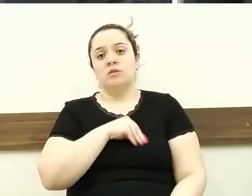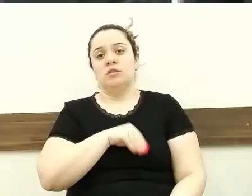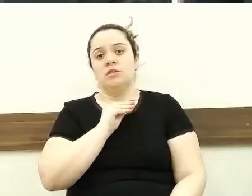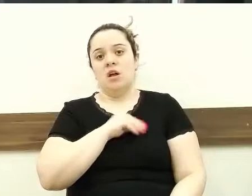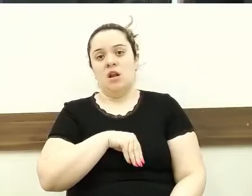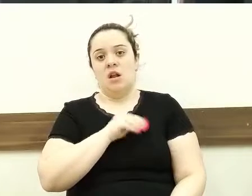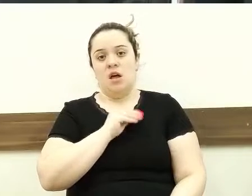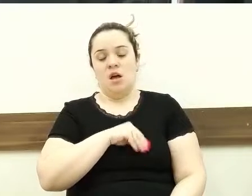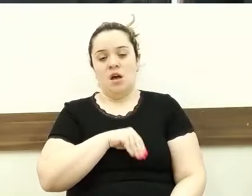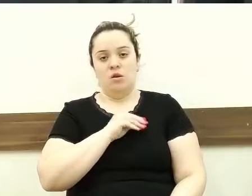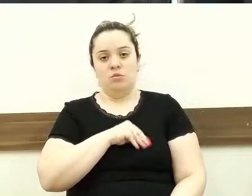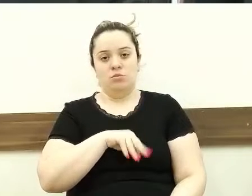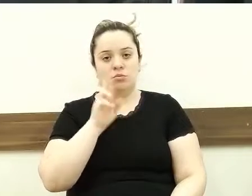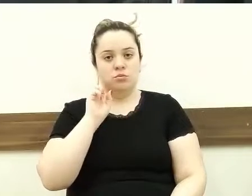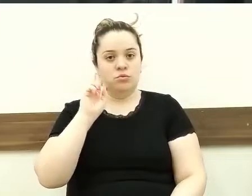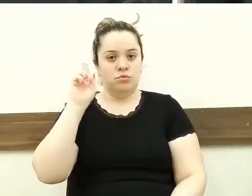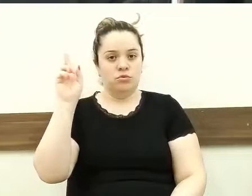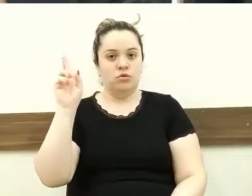assessores.